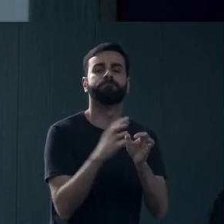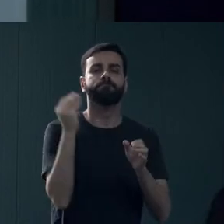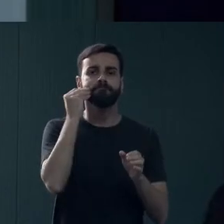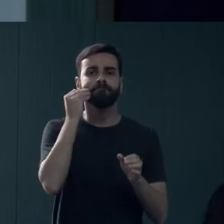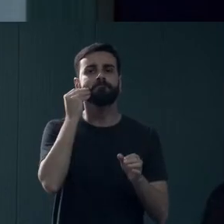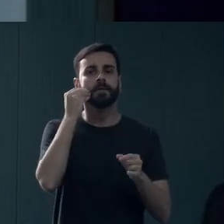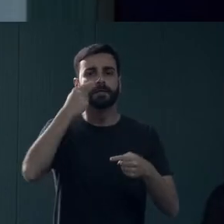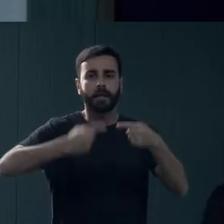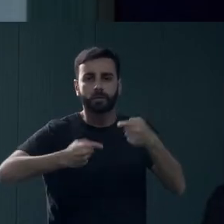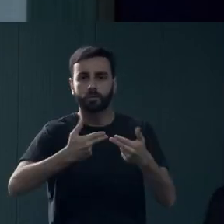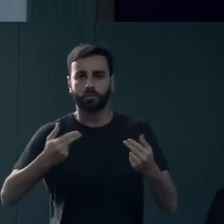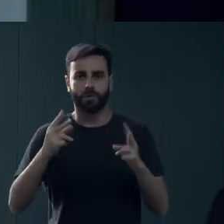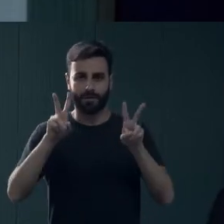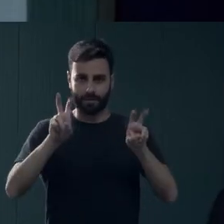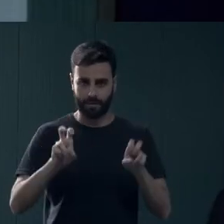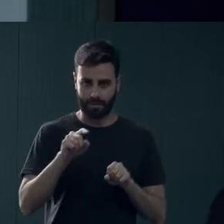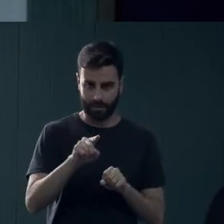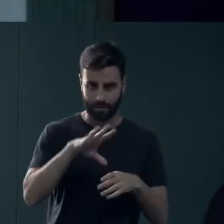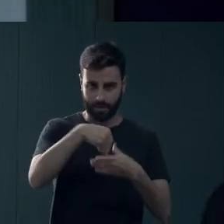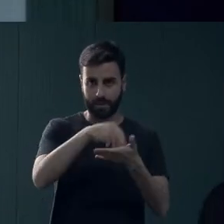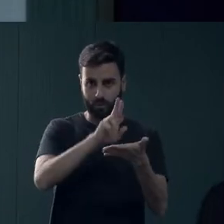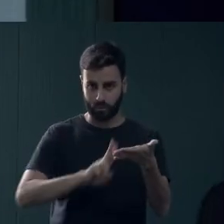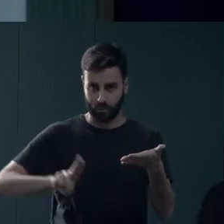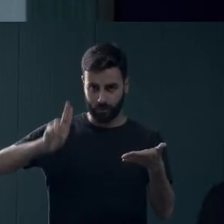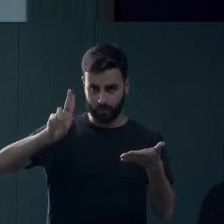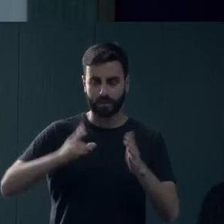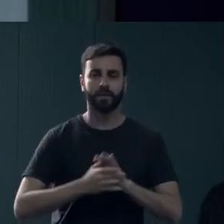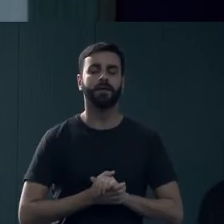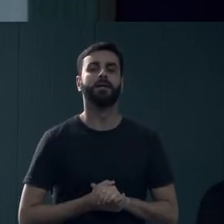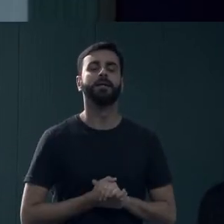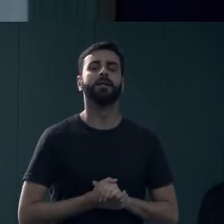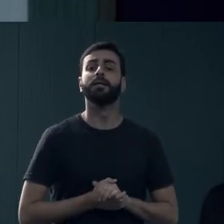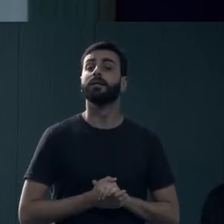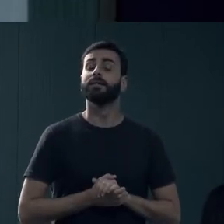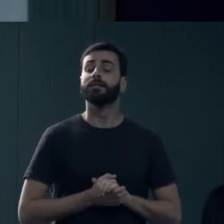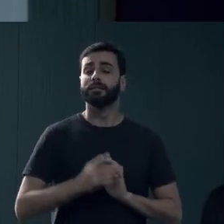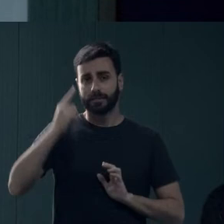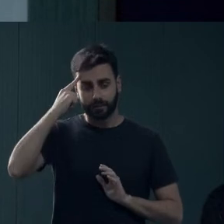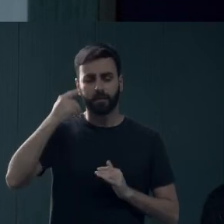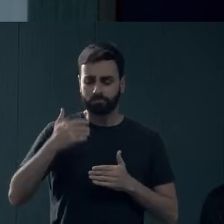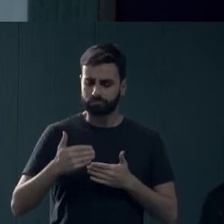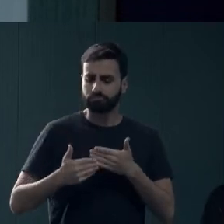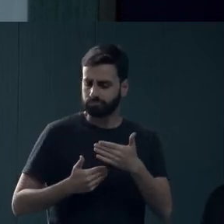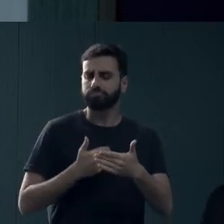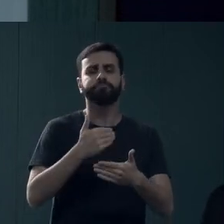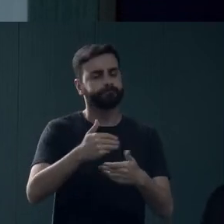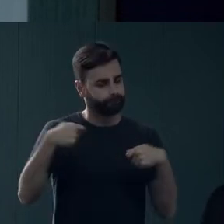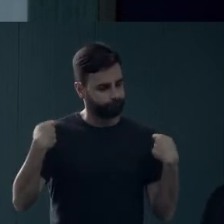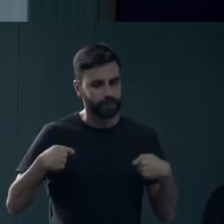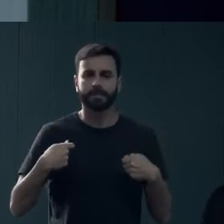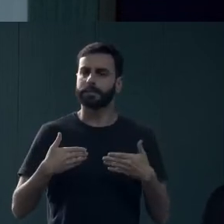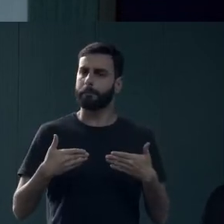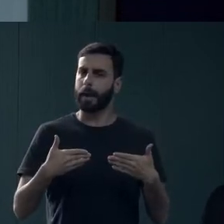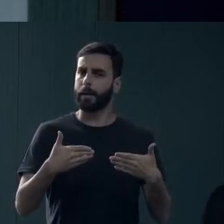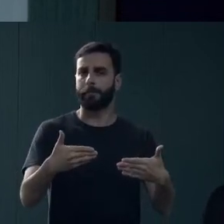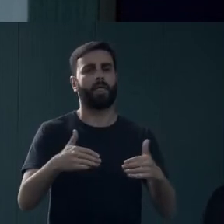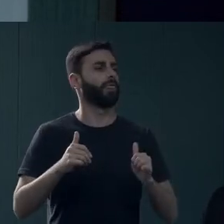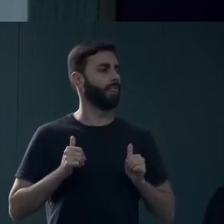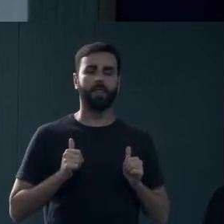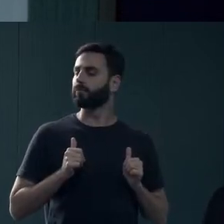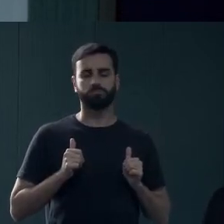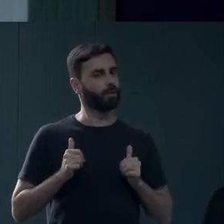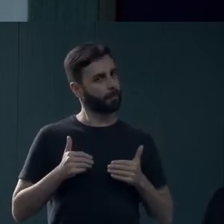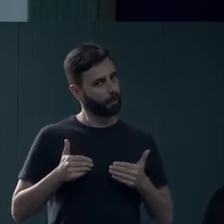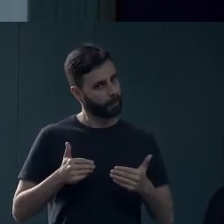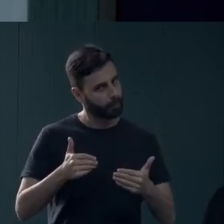ponderações em relação ao tema na universidade. E eu brinco que nós vamos caminhar com isso de qualquer jeito. Nós vamos